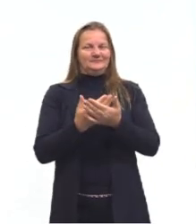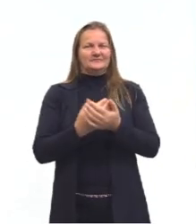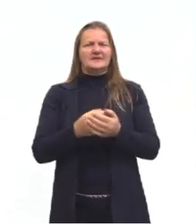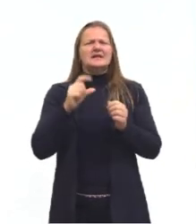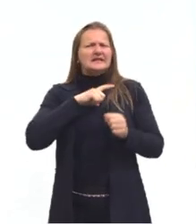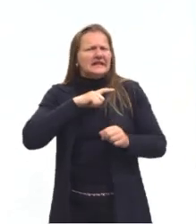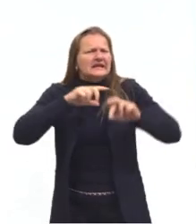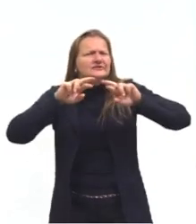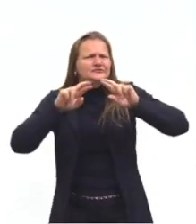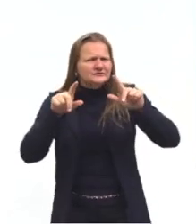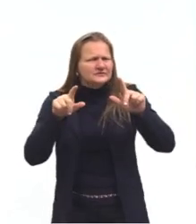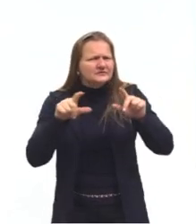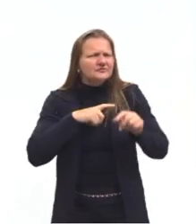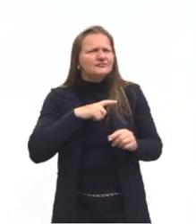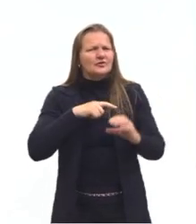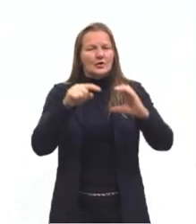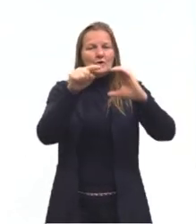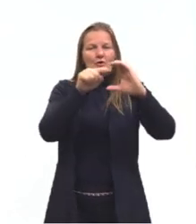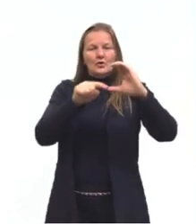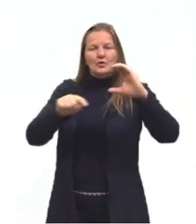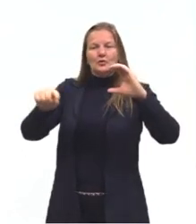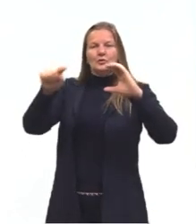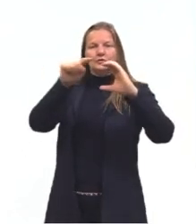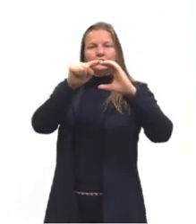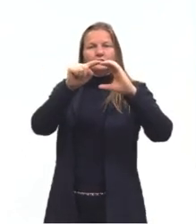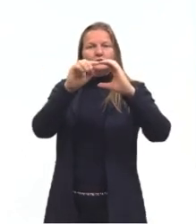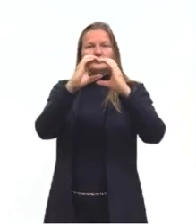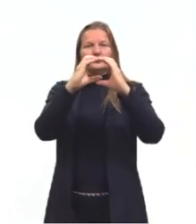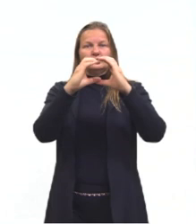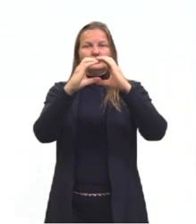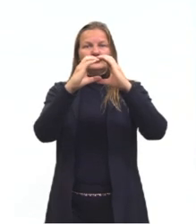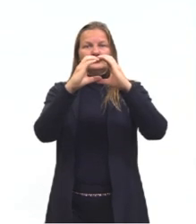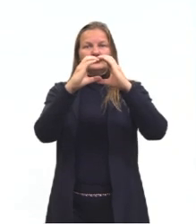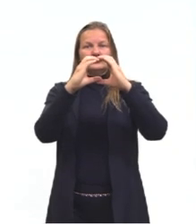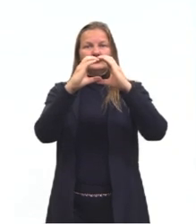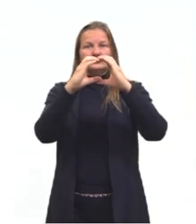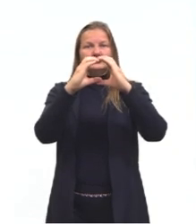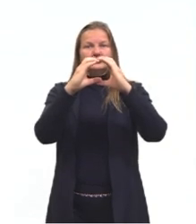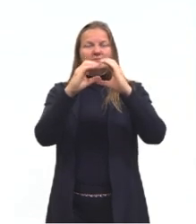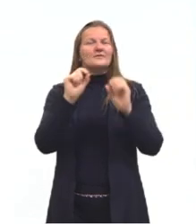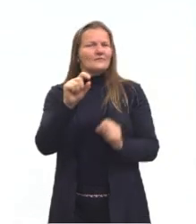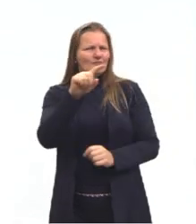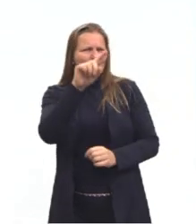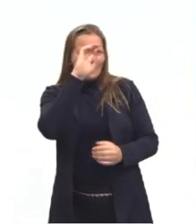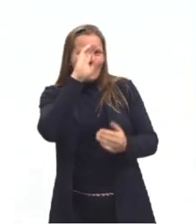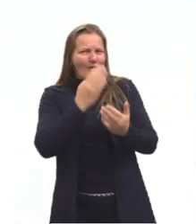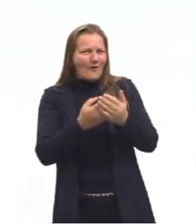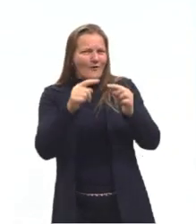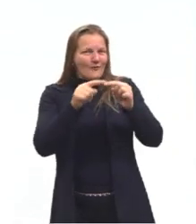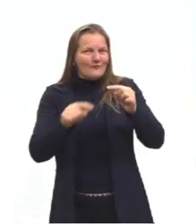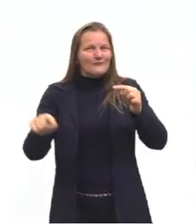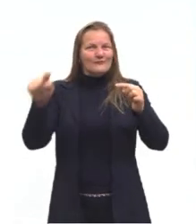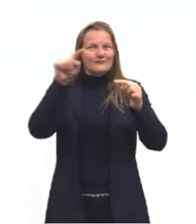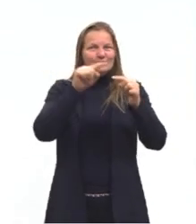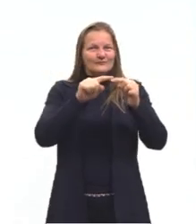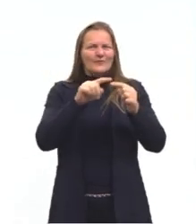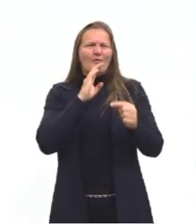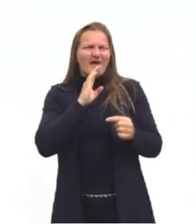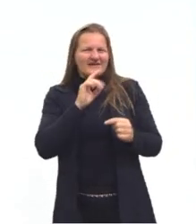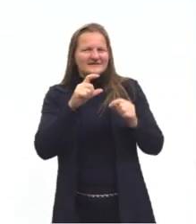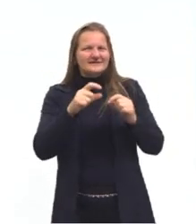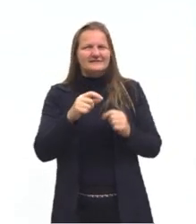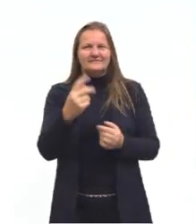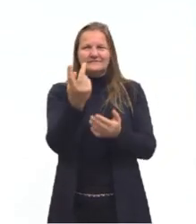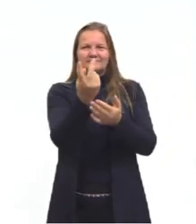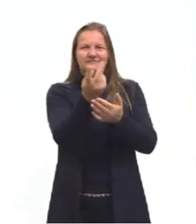diferença entre o círculo e a circunferência? Acredito que vocês já conheçam essas